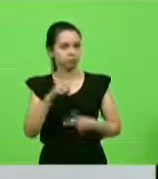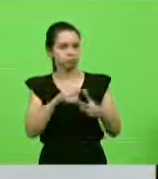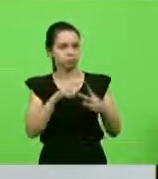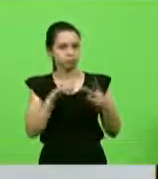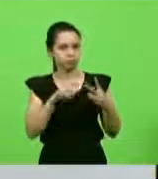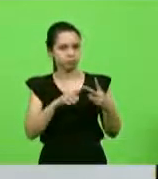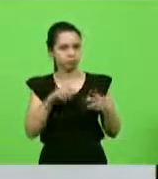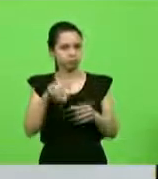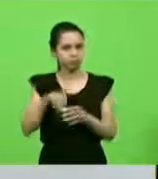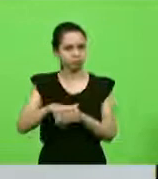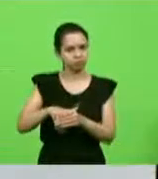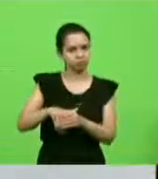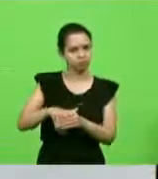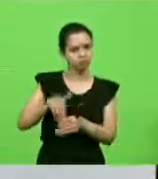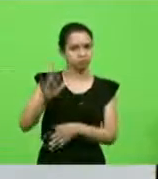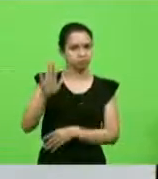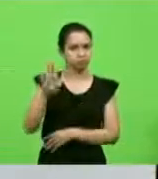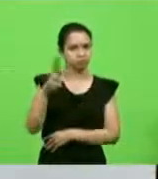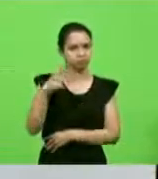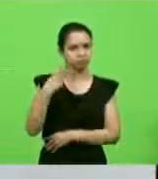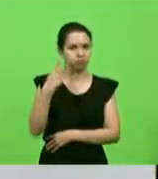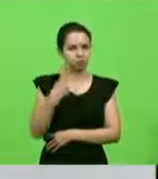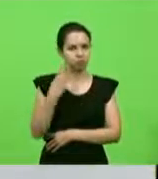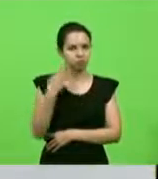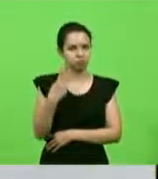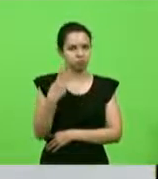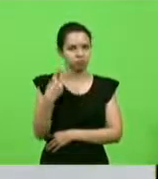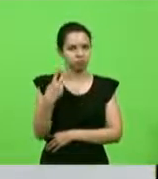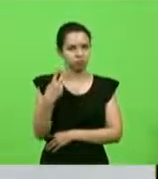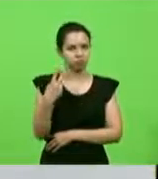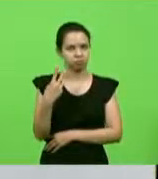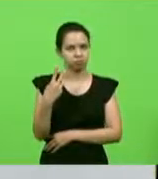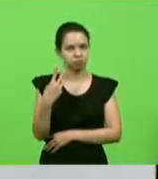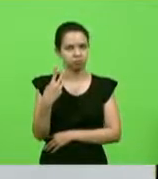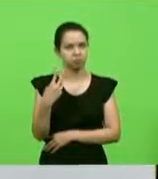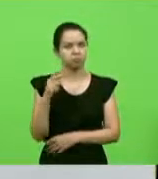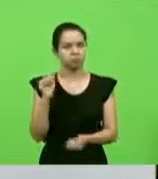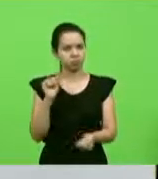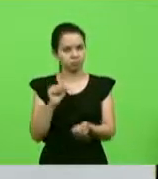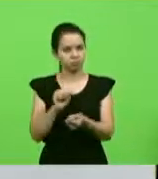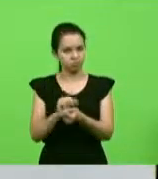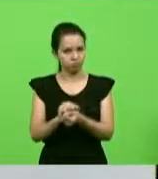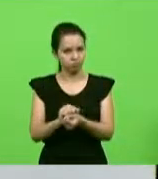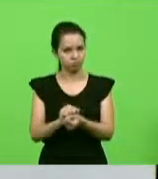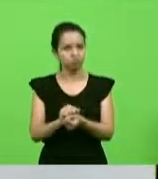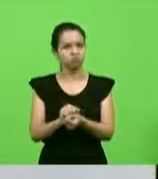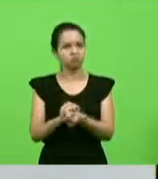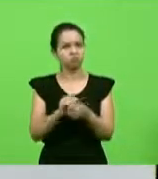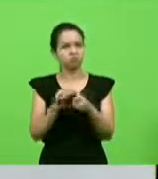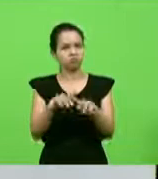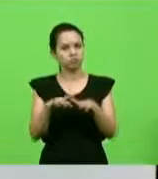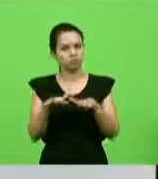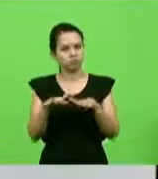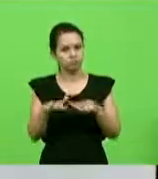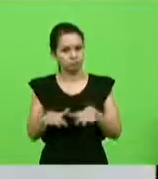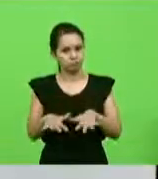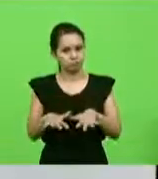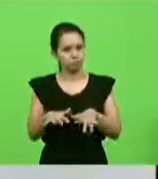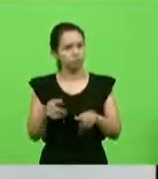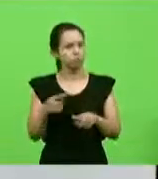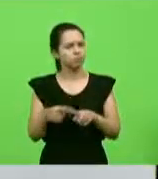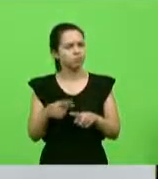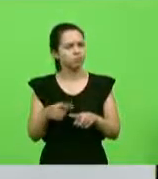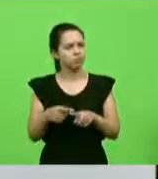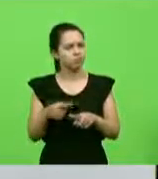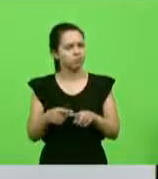candidatos a vereador que estavam acompanhando. porque o capelão da Polícia